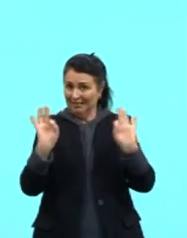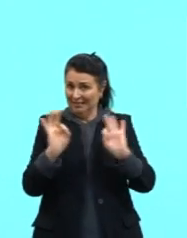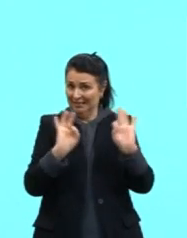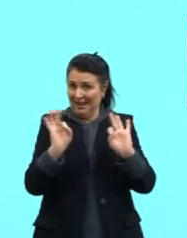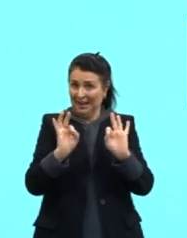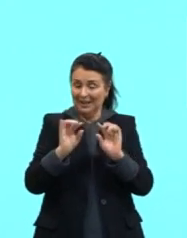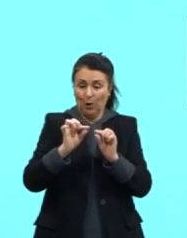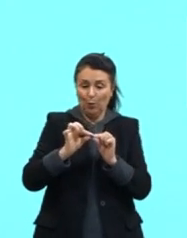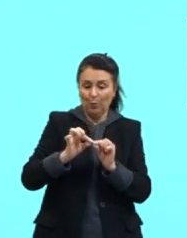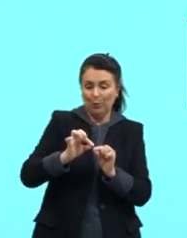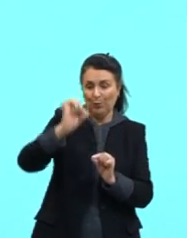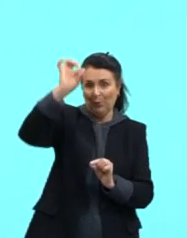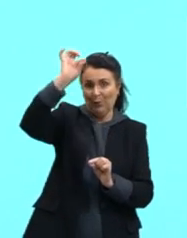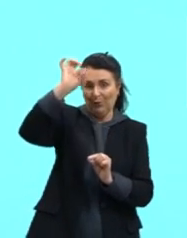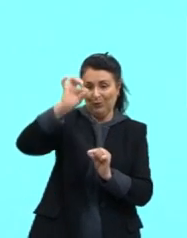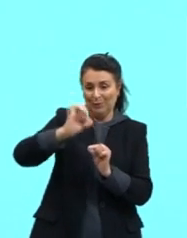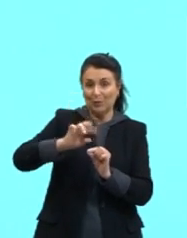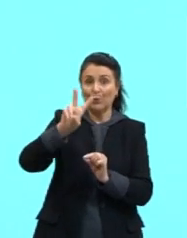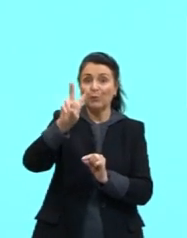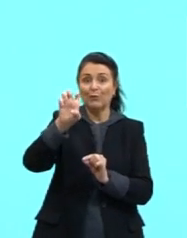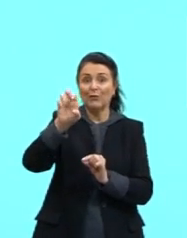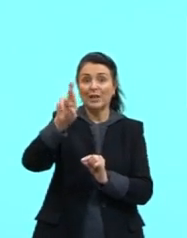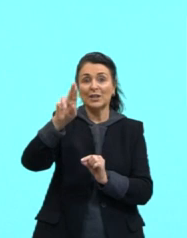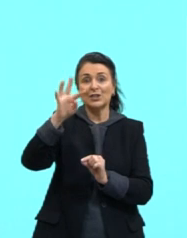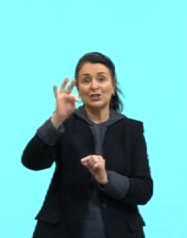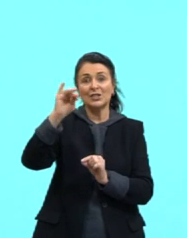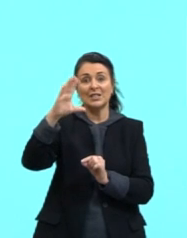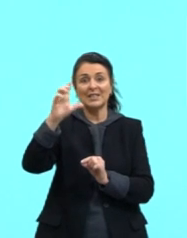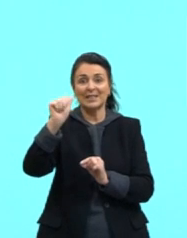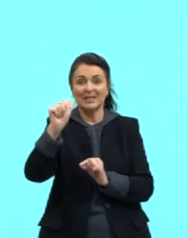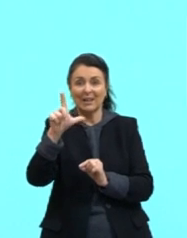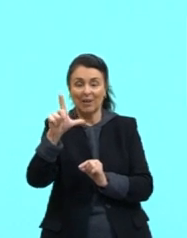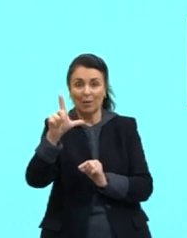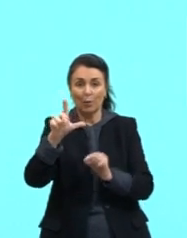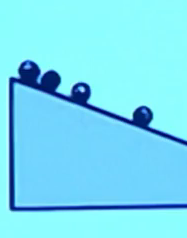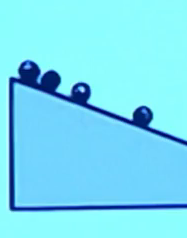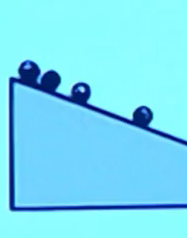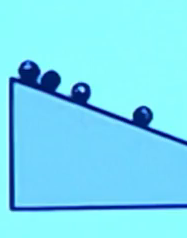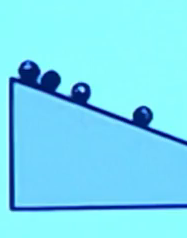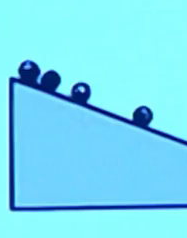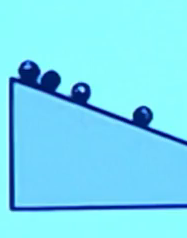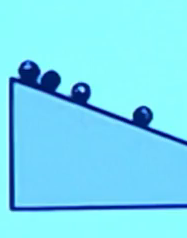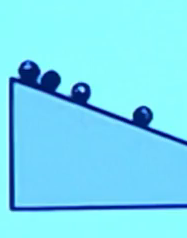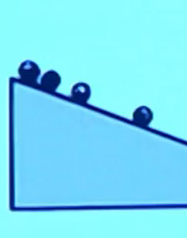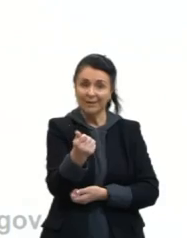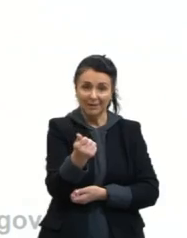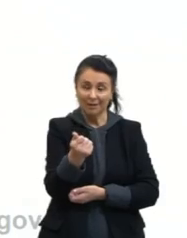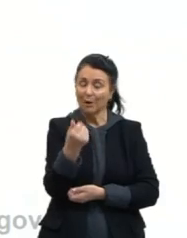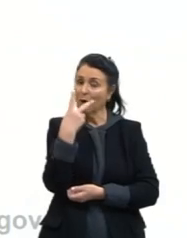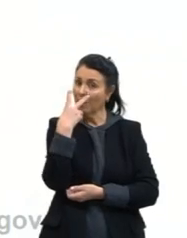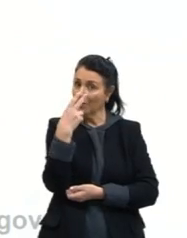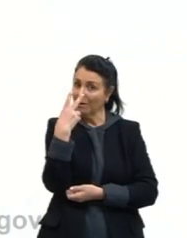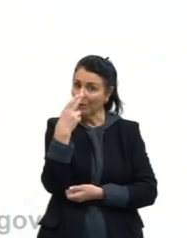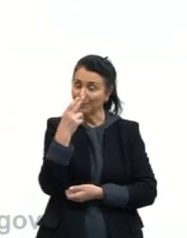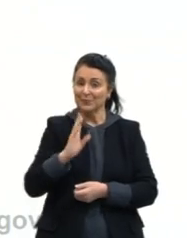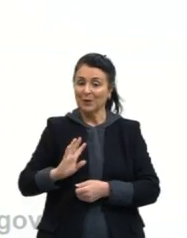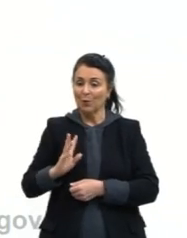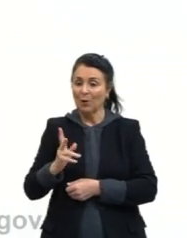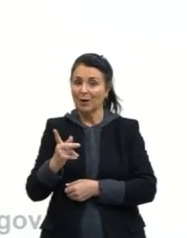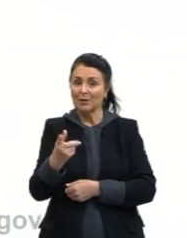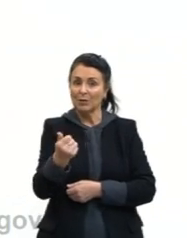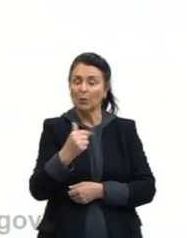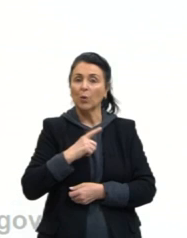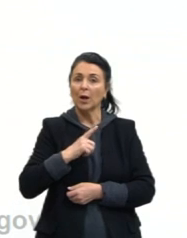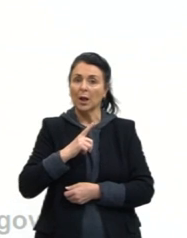Esse movimento aqui que está na vertical, ele cai mais rápido com uma certa aceleração específica. E essa aceleração, ela tem um